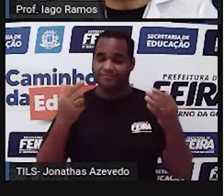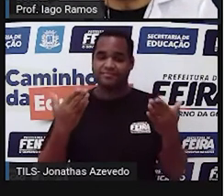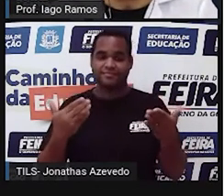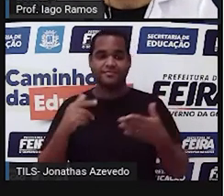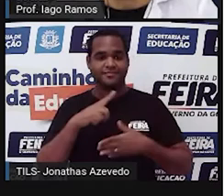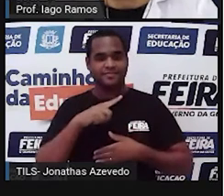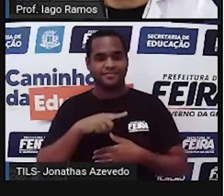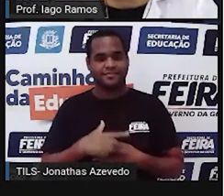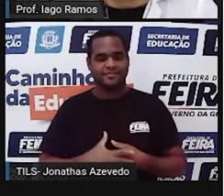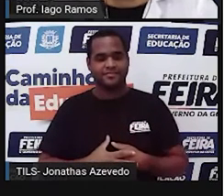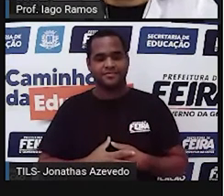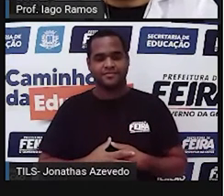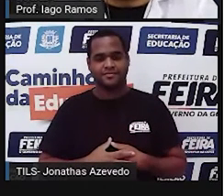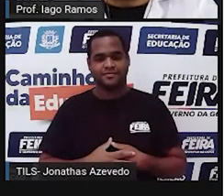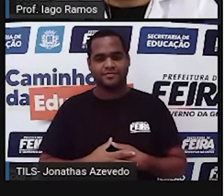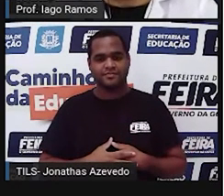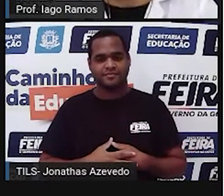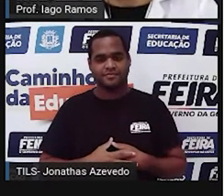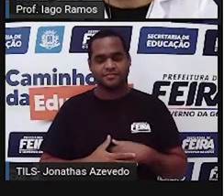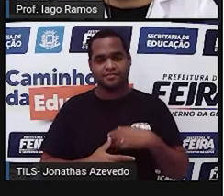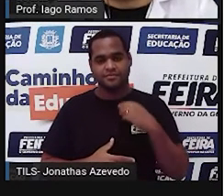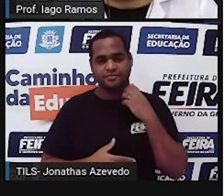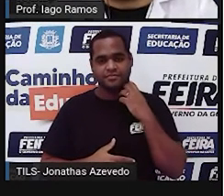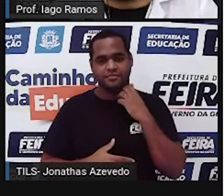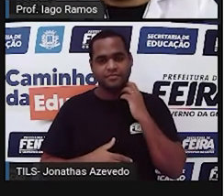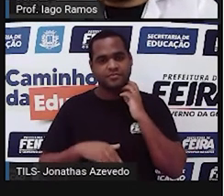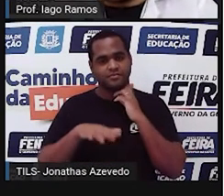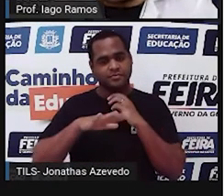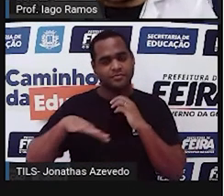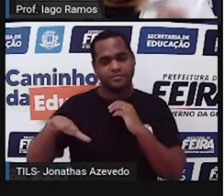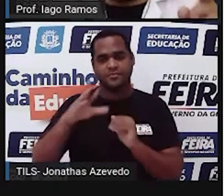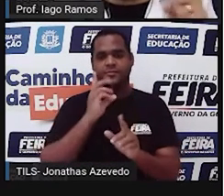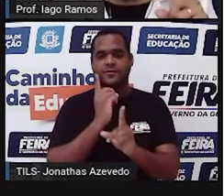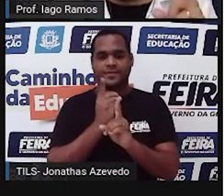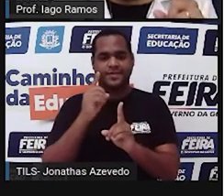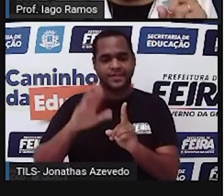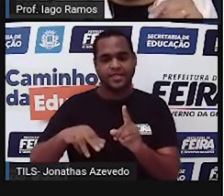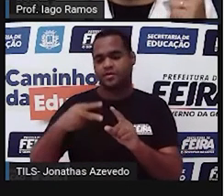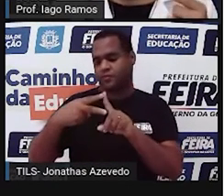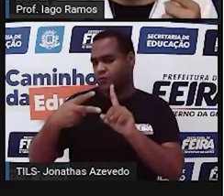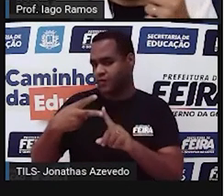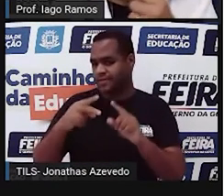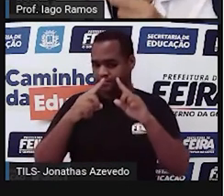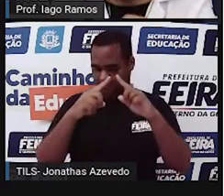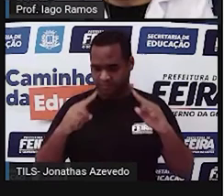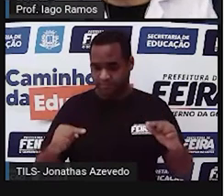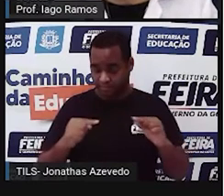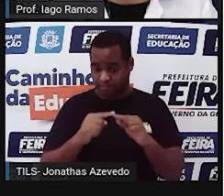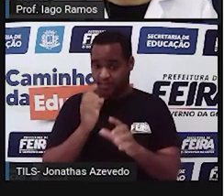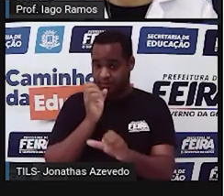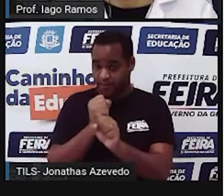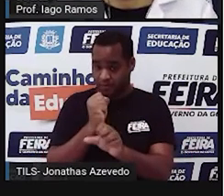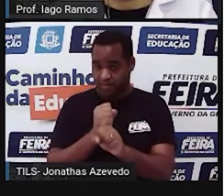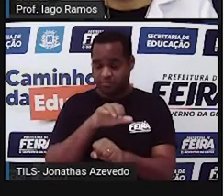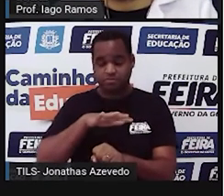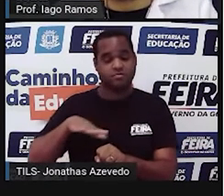certo? A área encontrada para os dois triângulos, ou seja, a forma de calcular a área desses dois triângulos